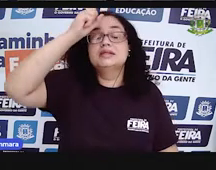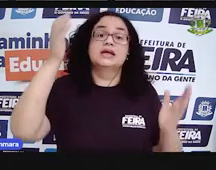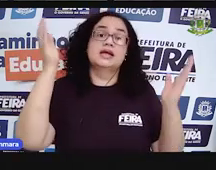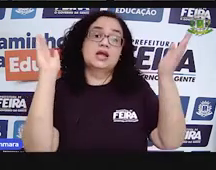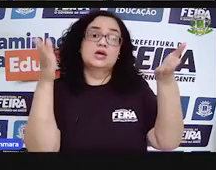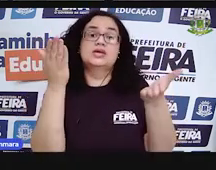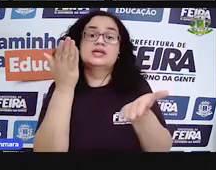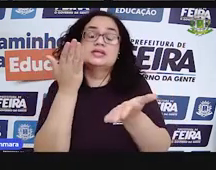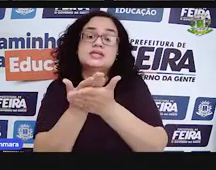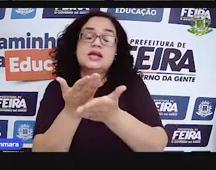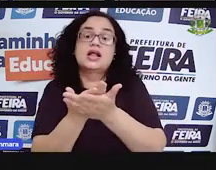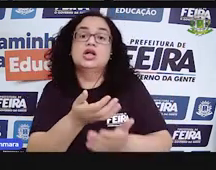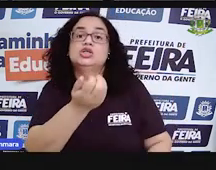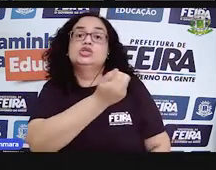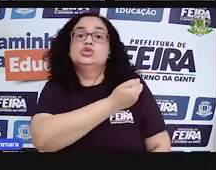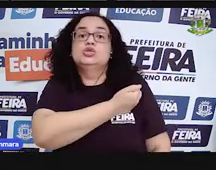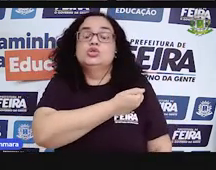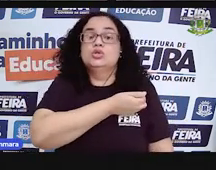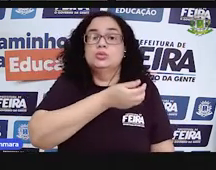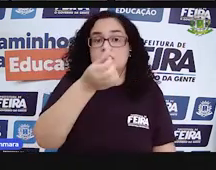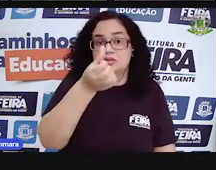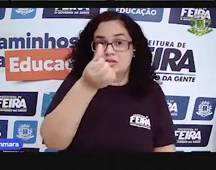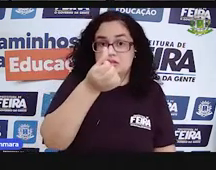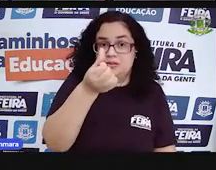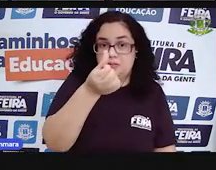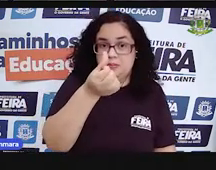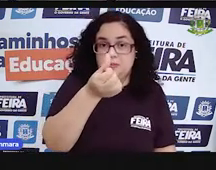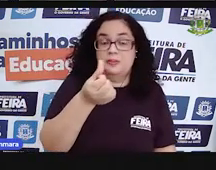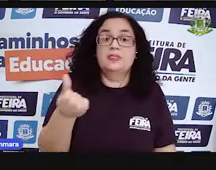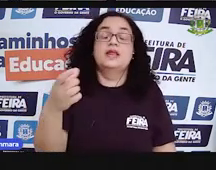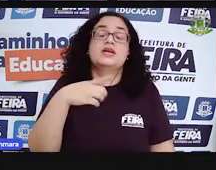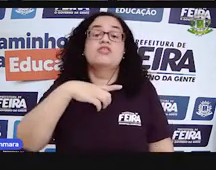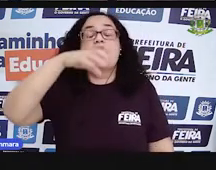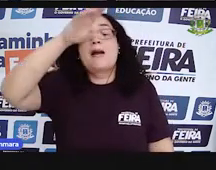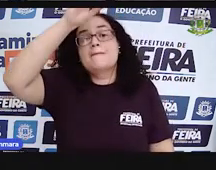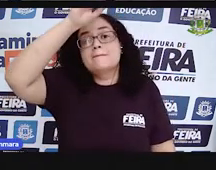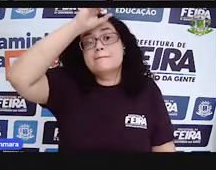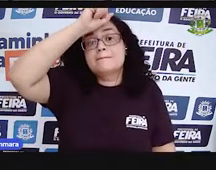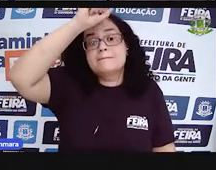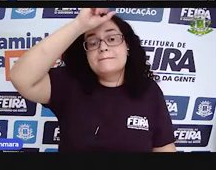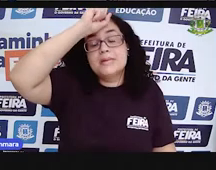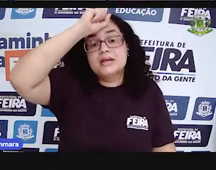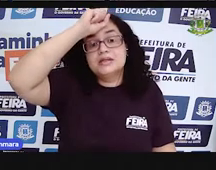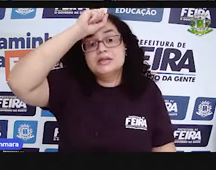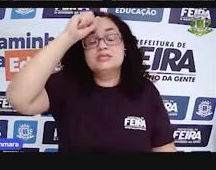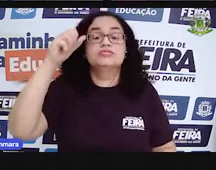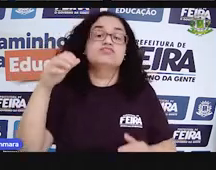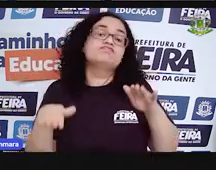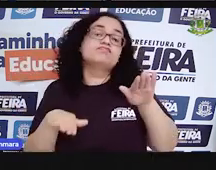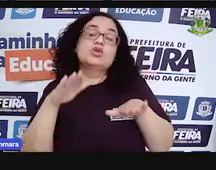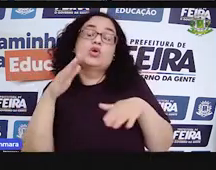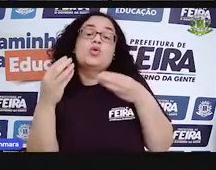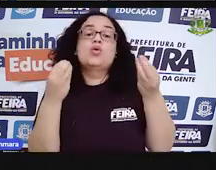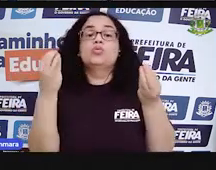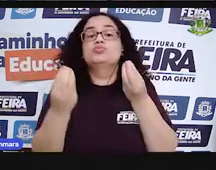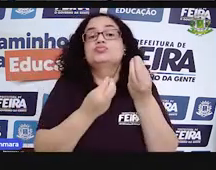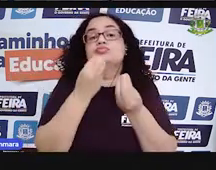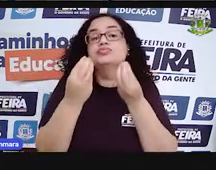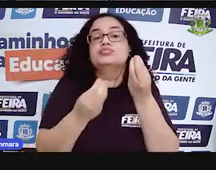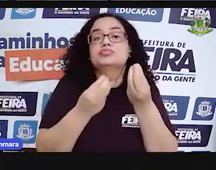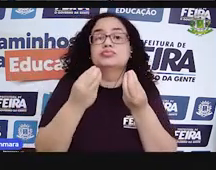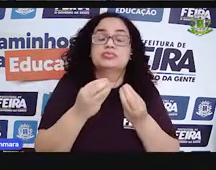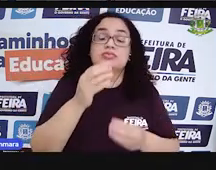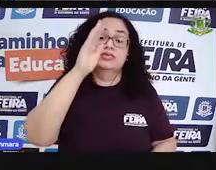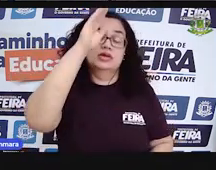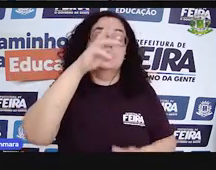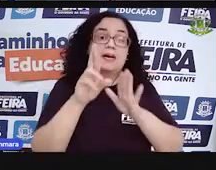nessa aula de número 6? Bom, a gente vai aprender a resolver situações com dados